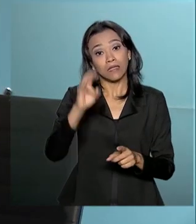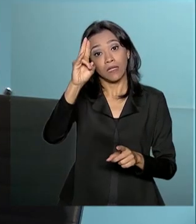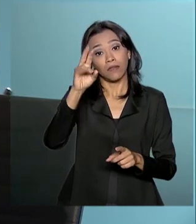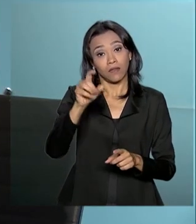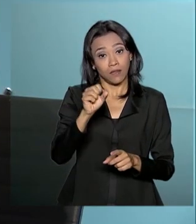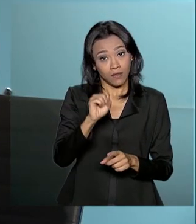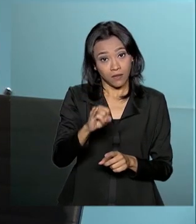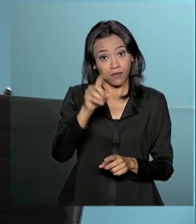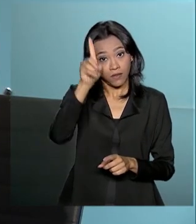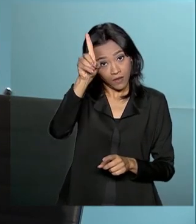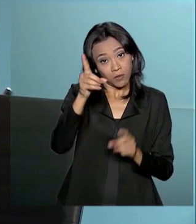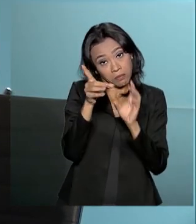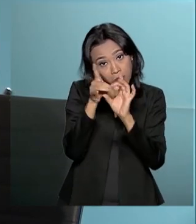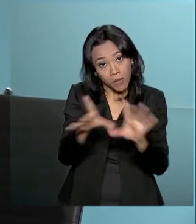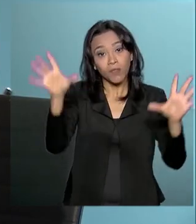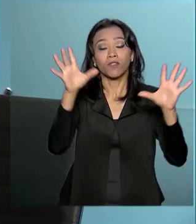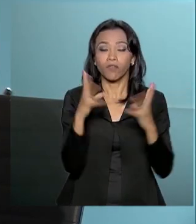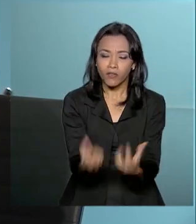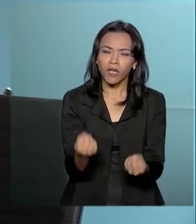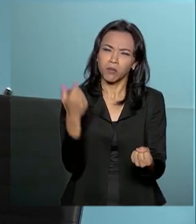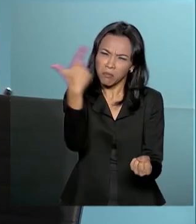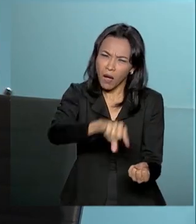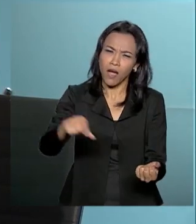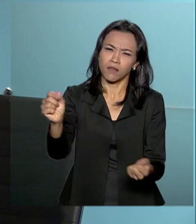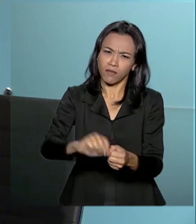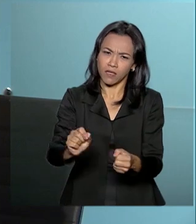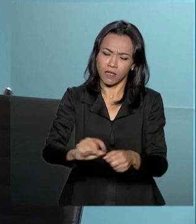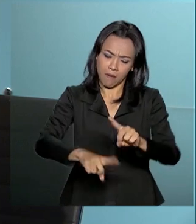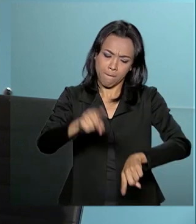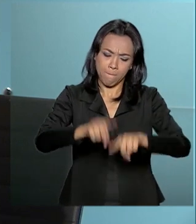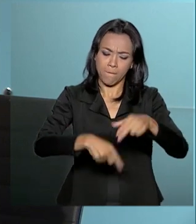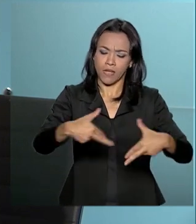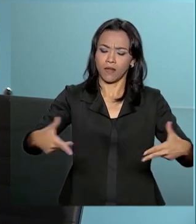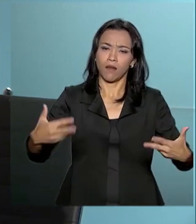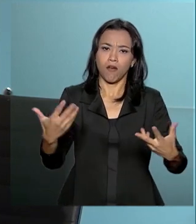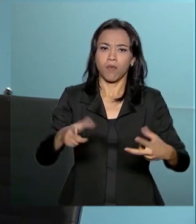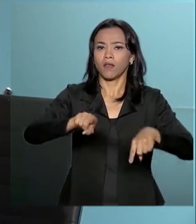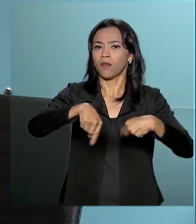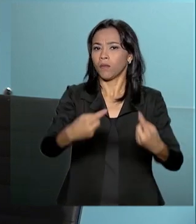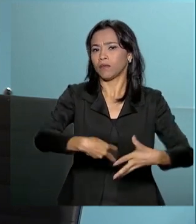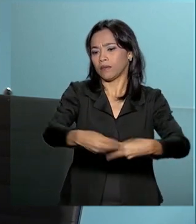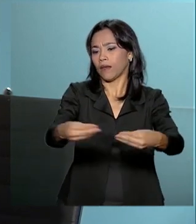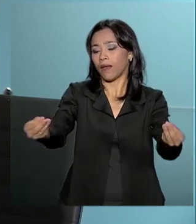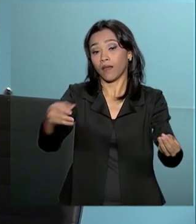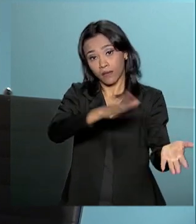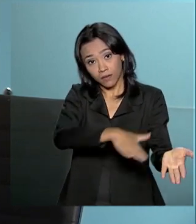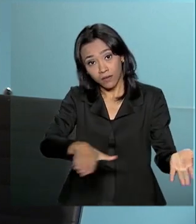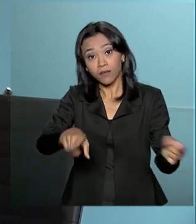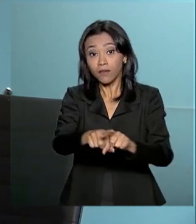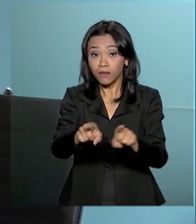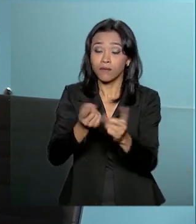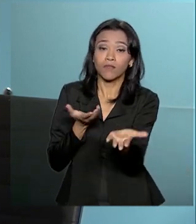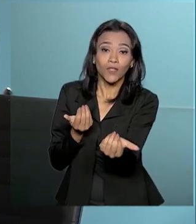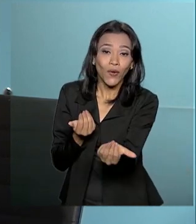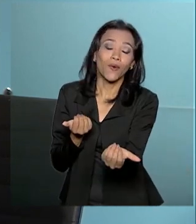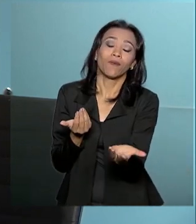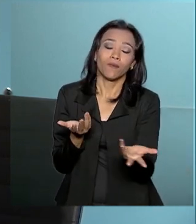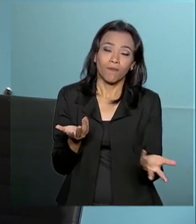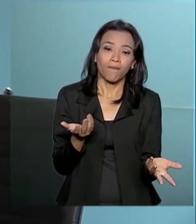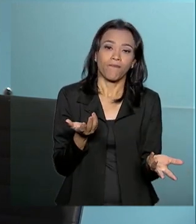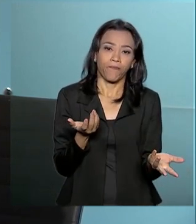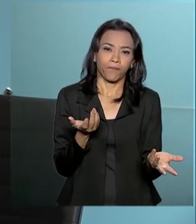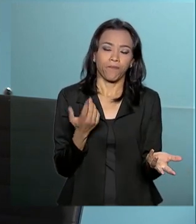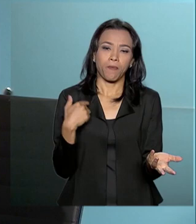distribuir materiais e produzir materiais de qualidade que permitam que a gente faça com que essas crianças e jovens cheguem num